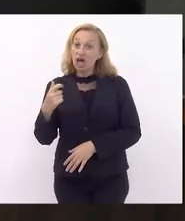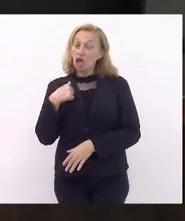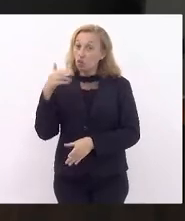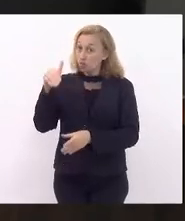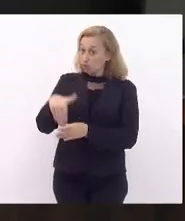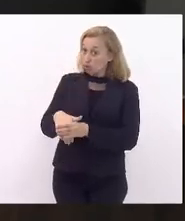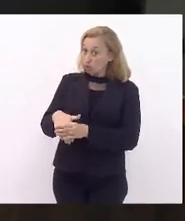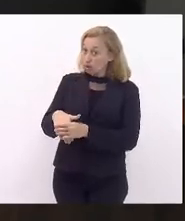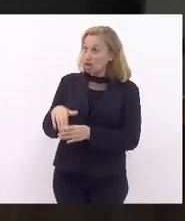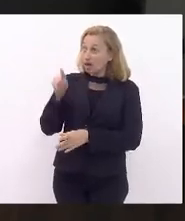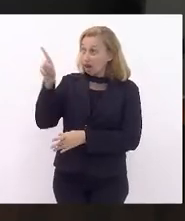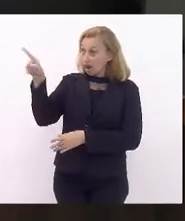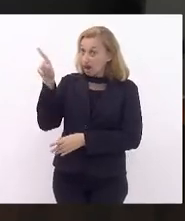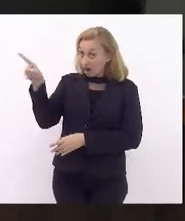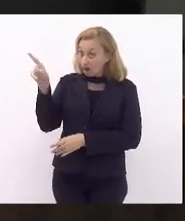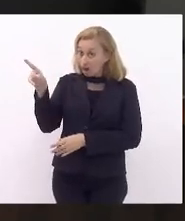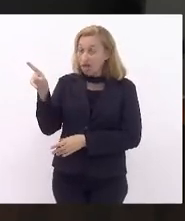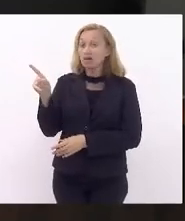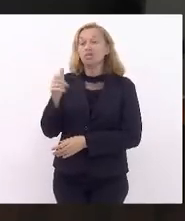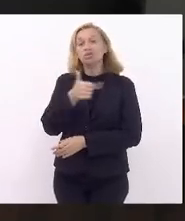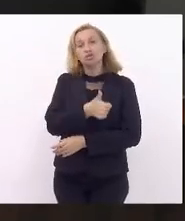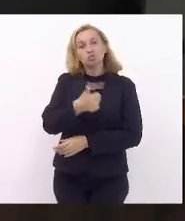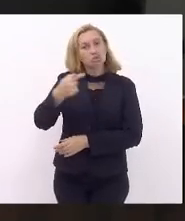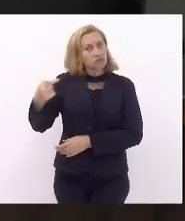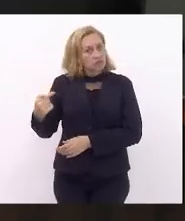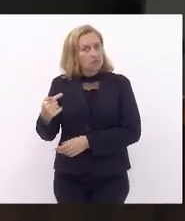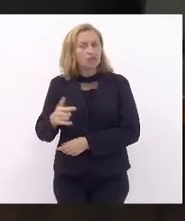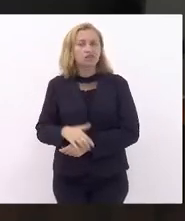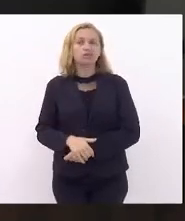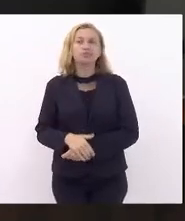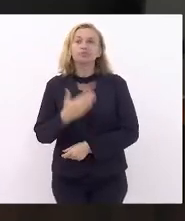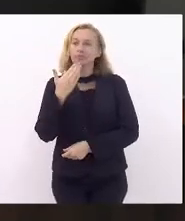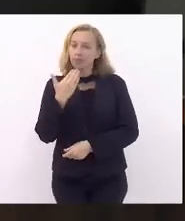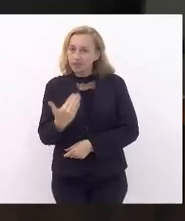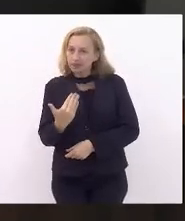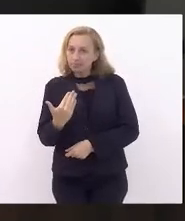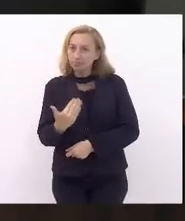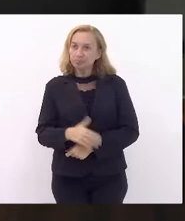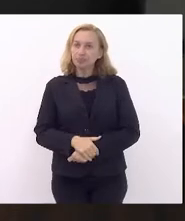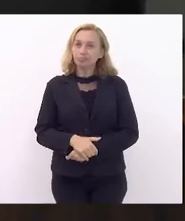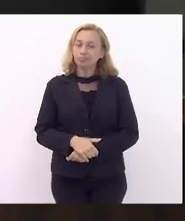lá em 17, tive pedido de